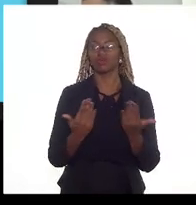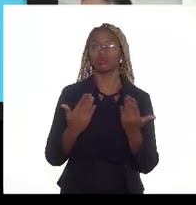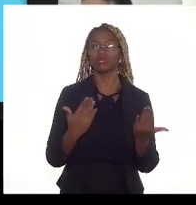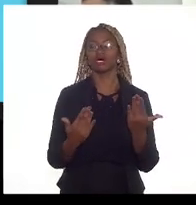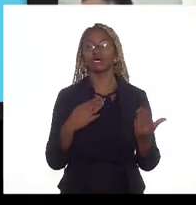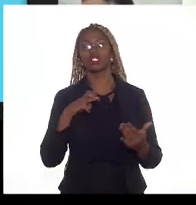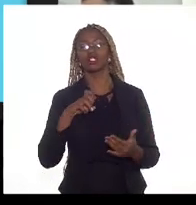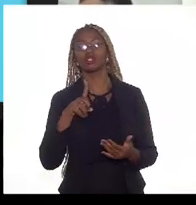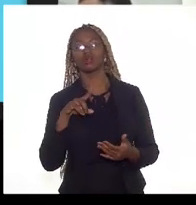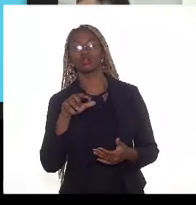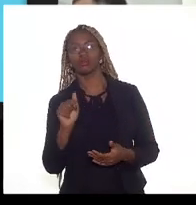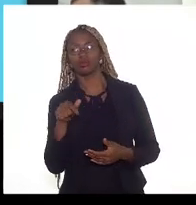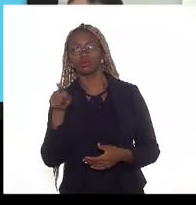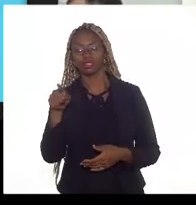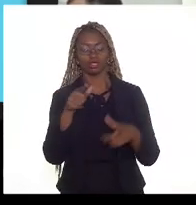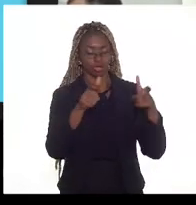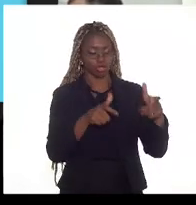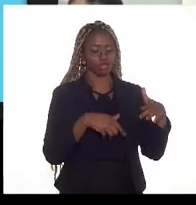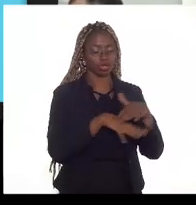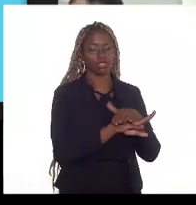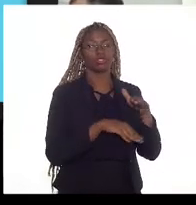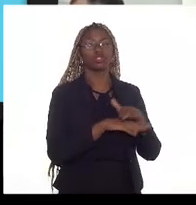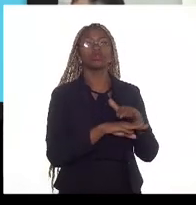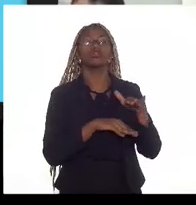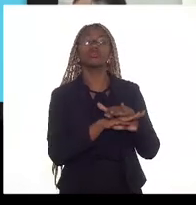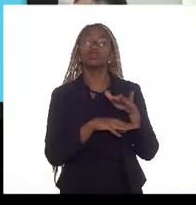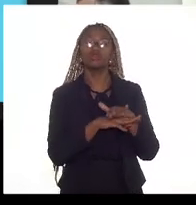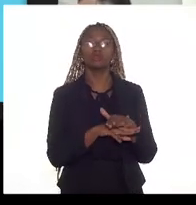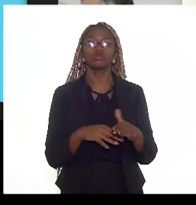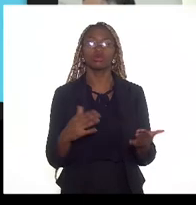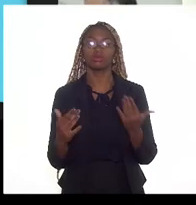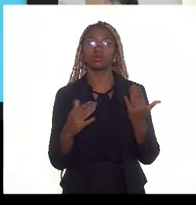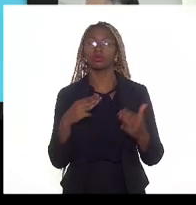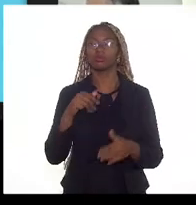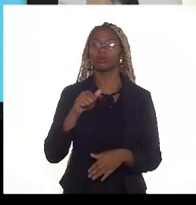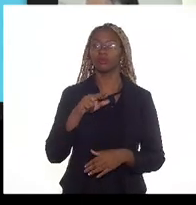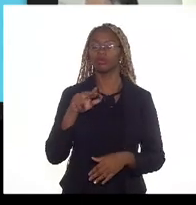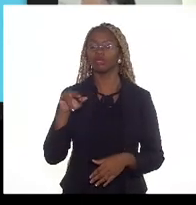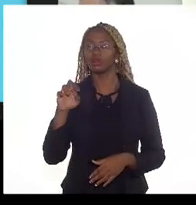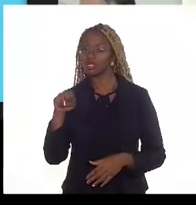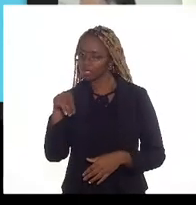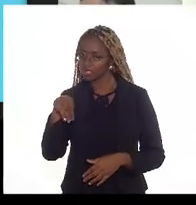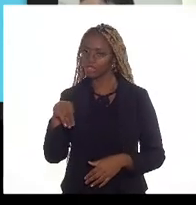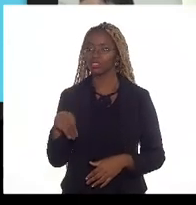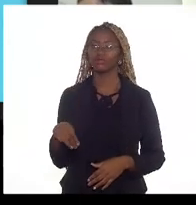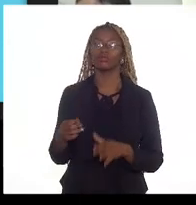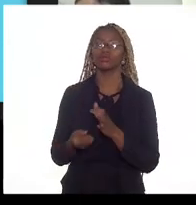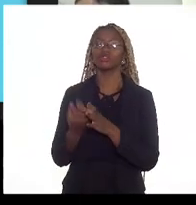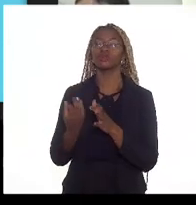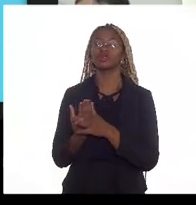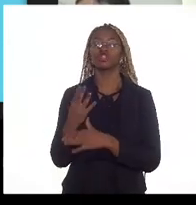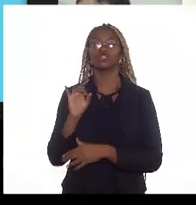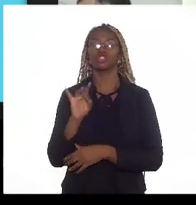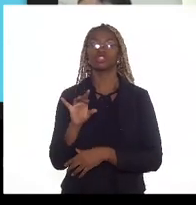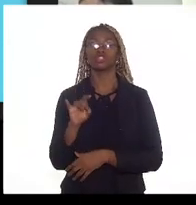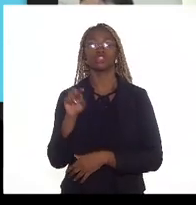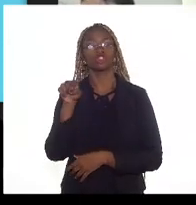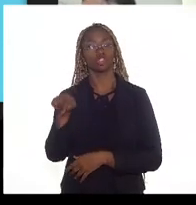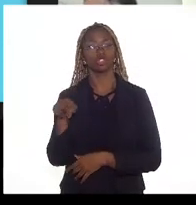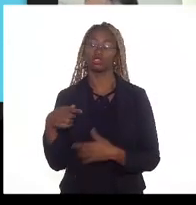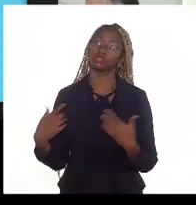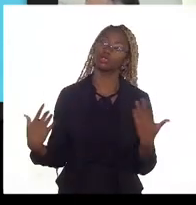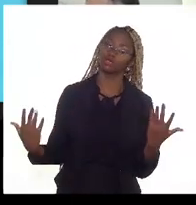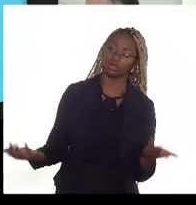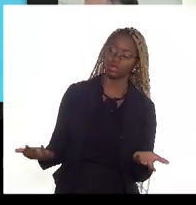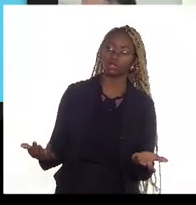dos dos reservatórios dos quais Marlin produz sozinho então teoricamente isso